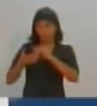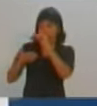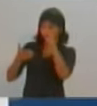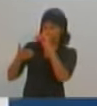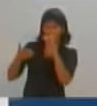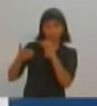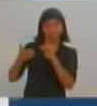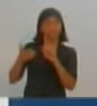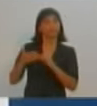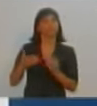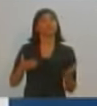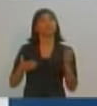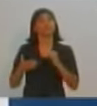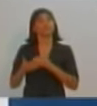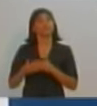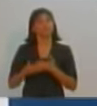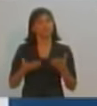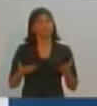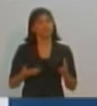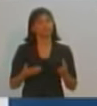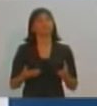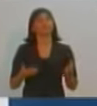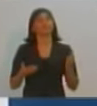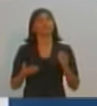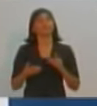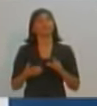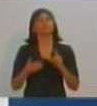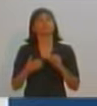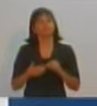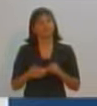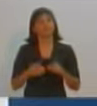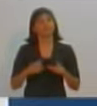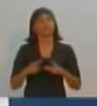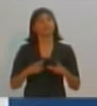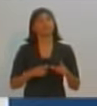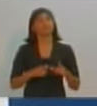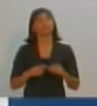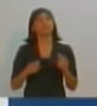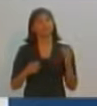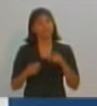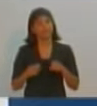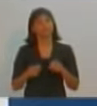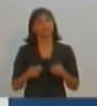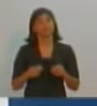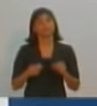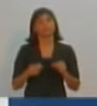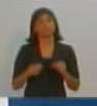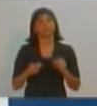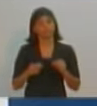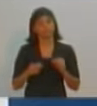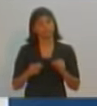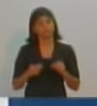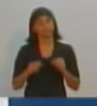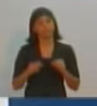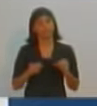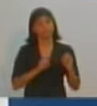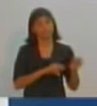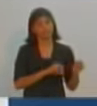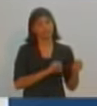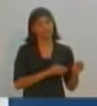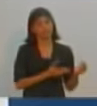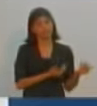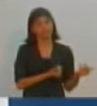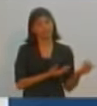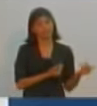industrial, nós vamos dar isenção de alguns impostos e para que essas empresas dêem aos nossos jovens a sua